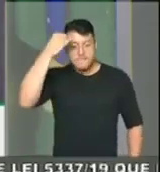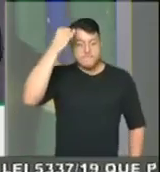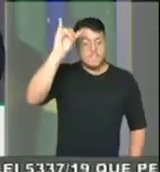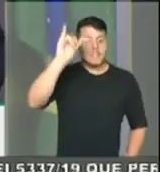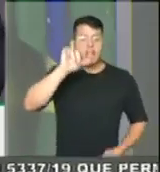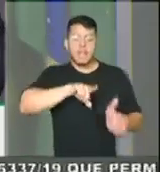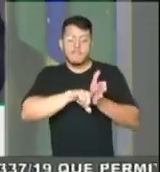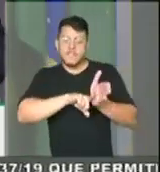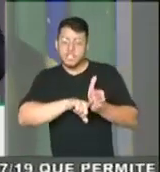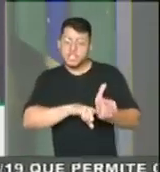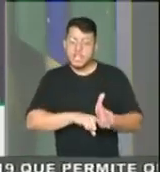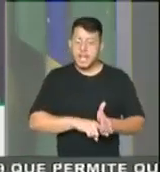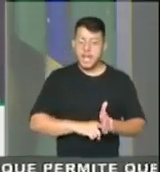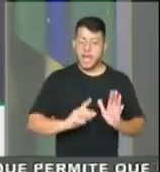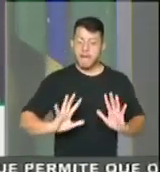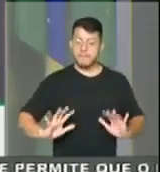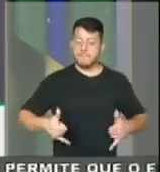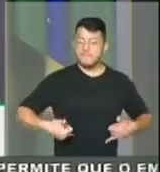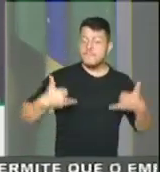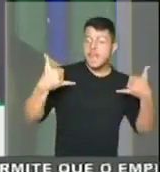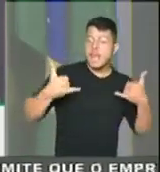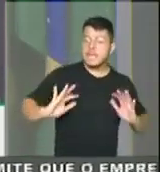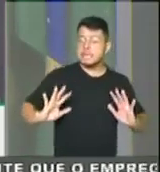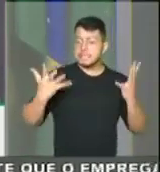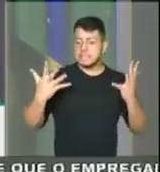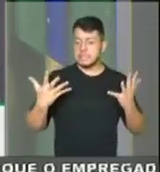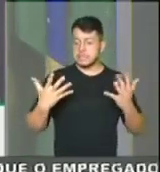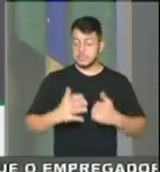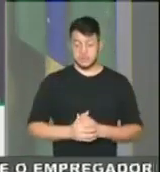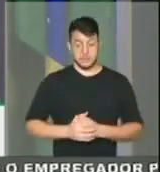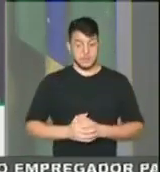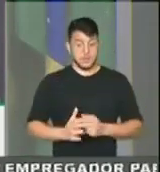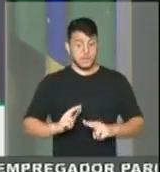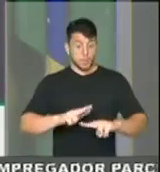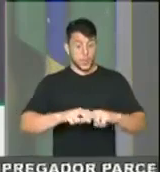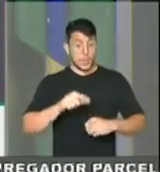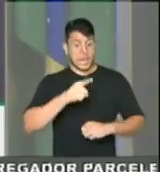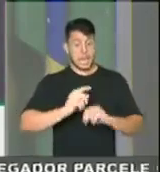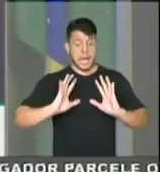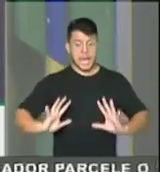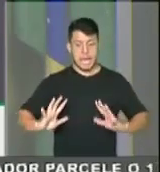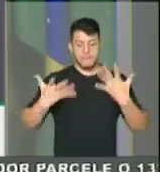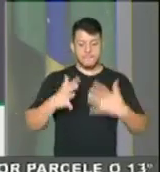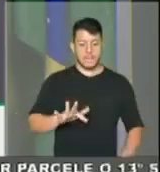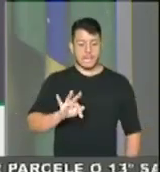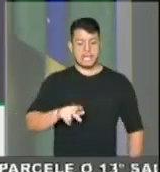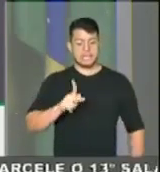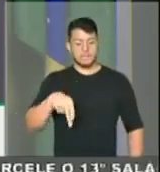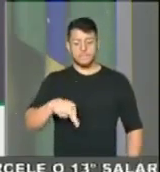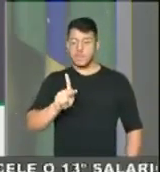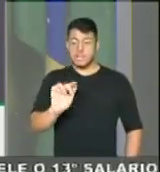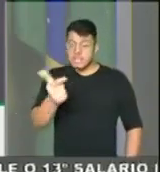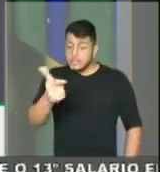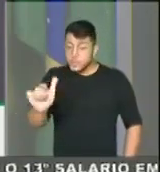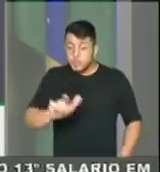balifunk, porque o balifunk se tornou hoje uma terra de ninguém.